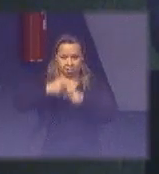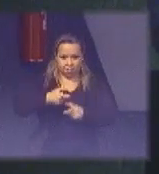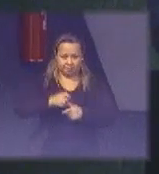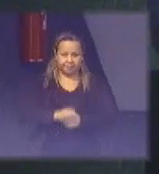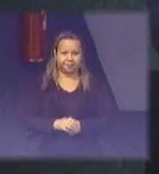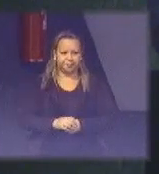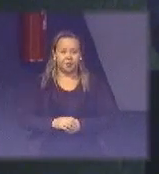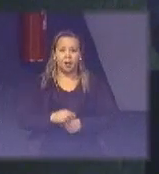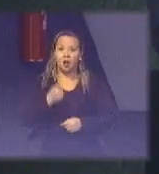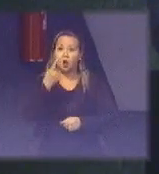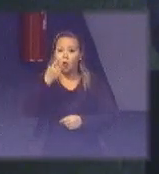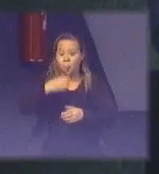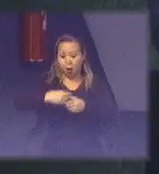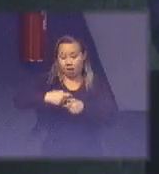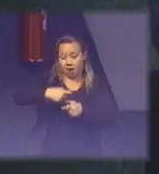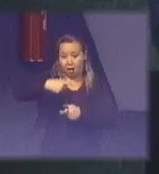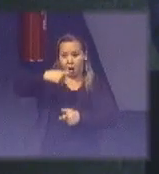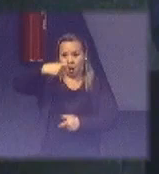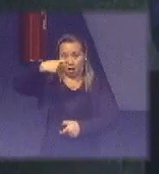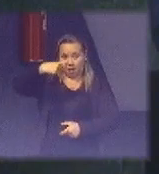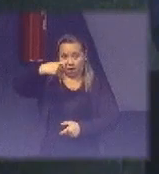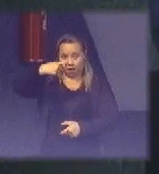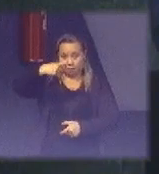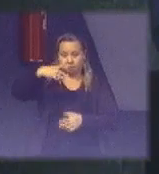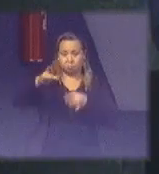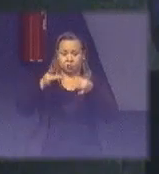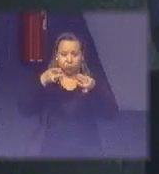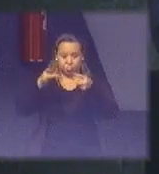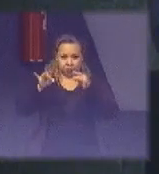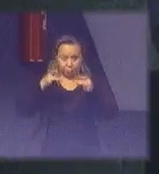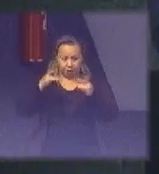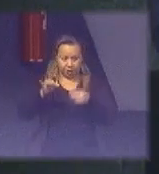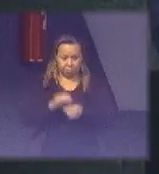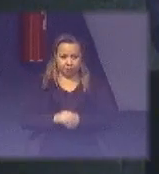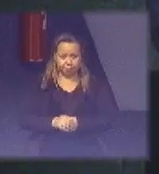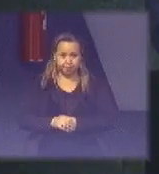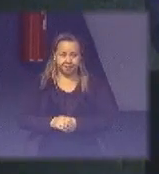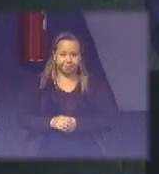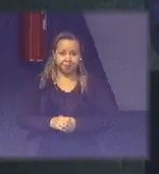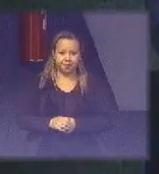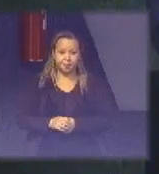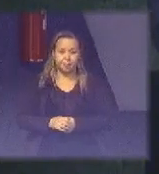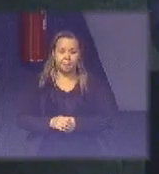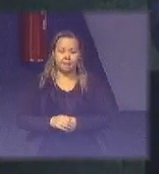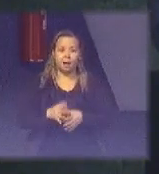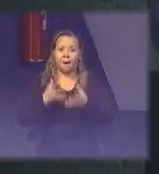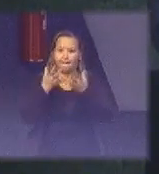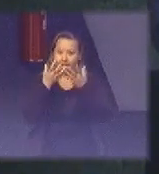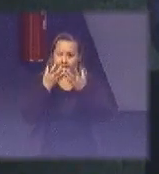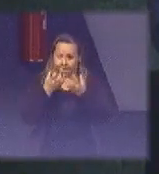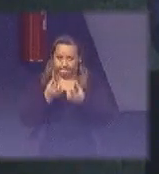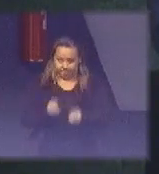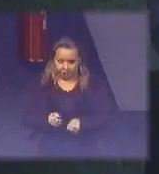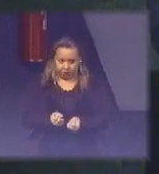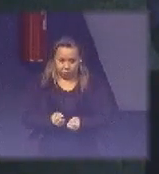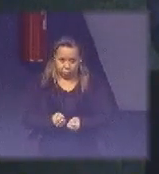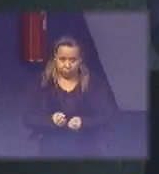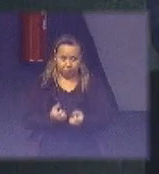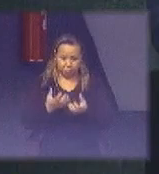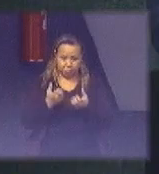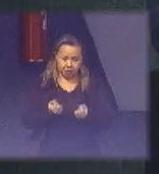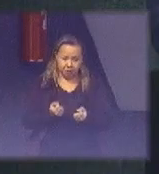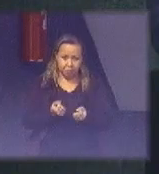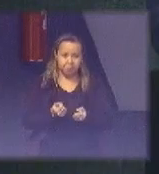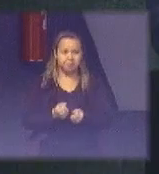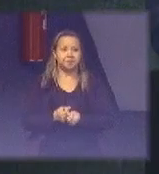já tive a curiosidade de fazer isso. A nossa primeira garrafa lá, durante a campanha, eu pesei e verifiquei que tinha